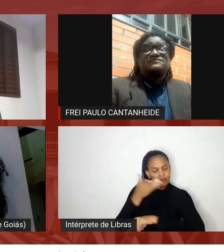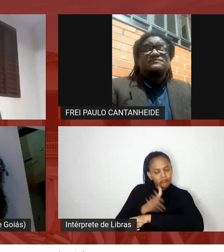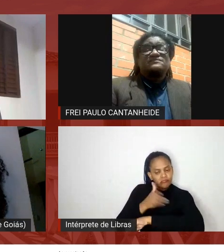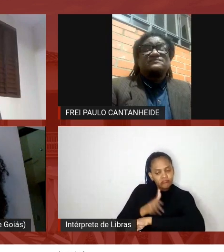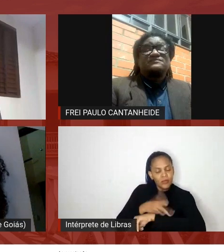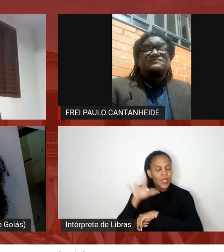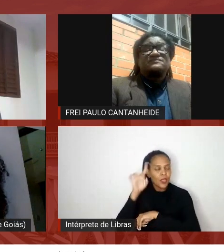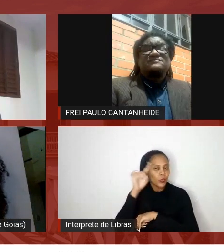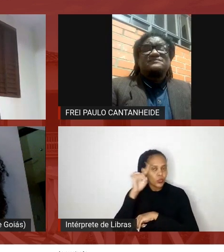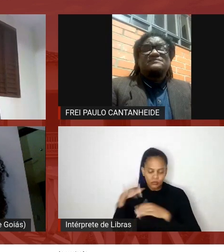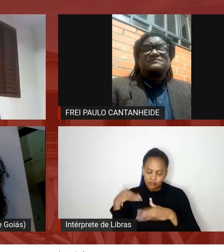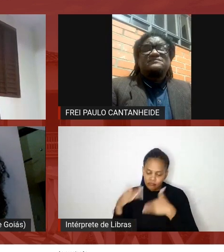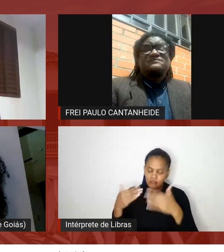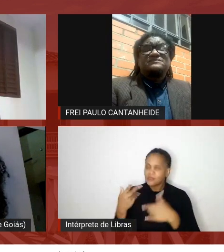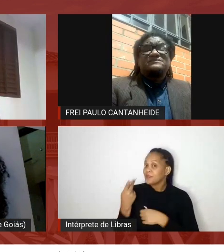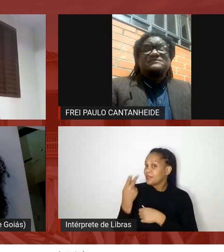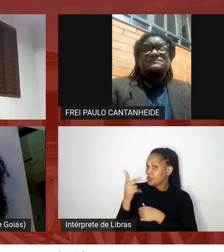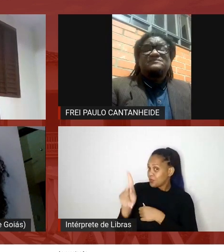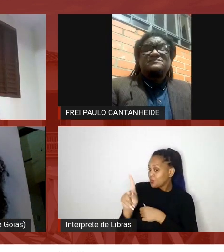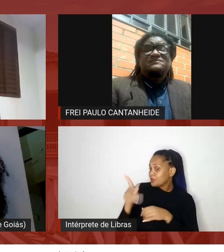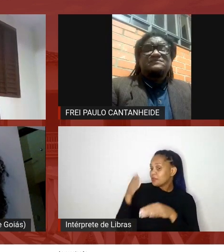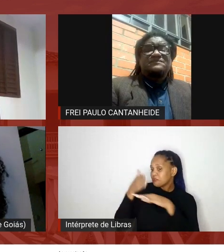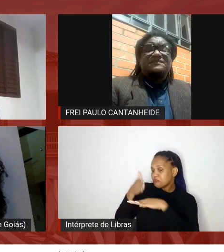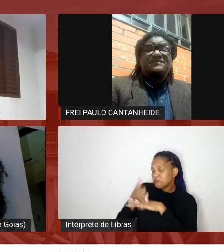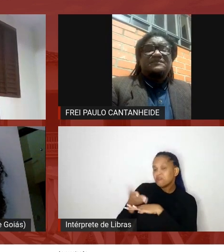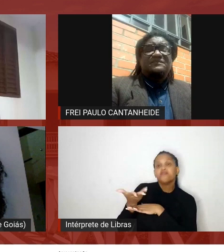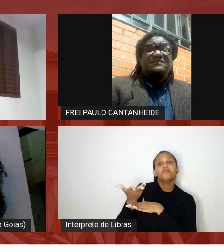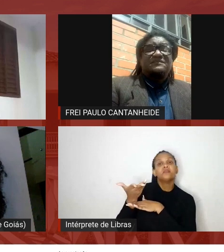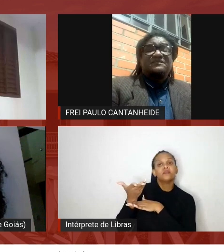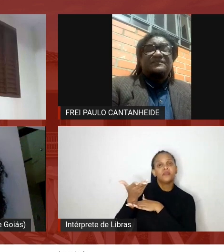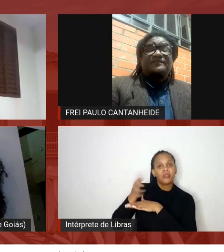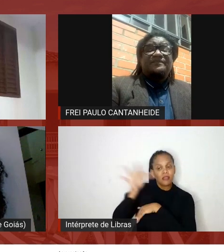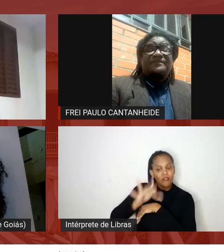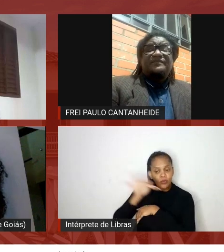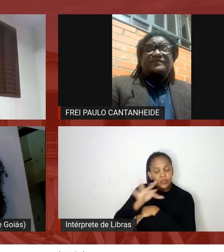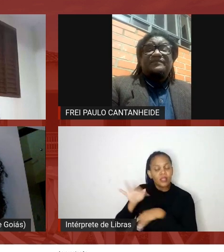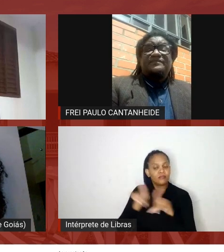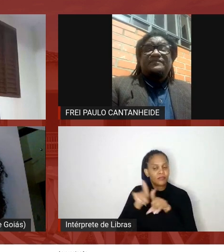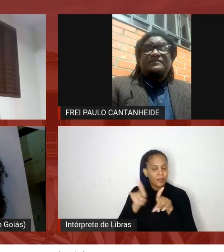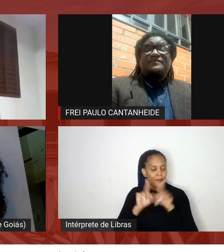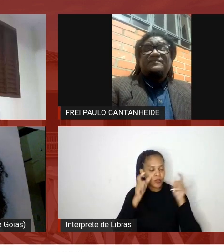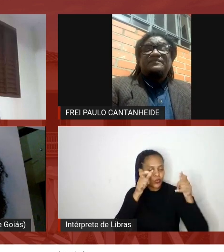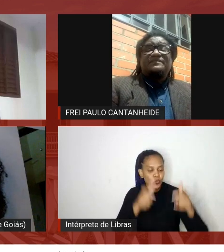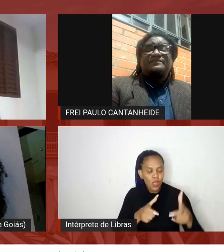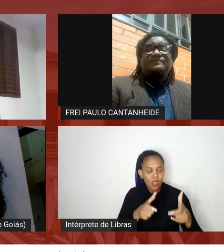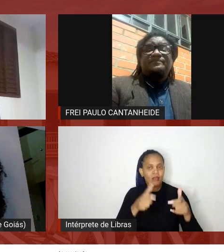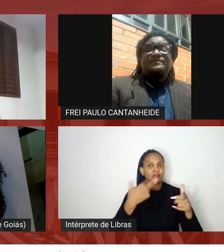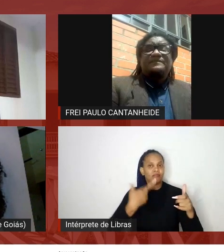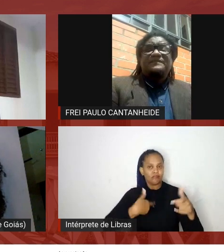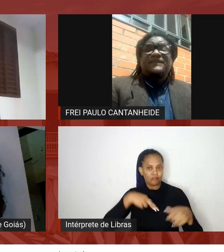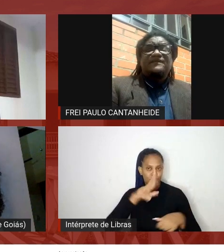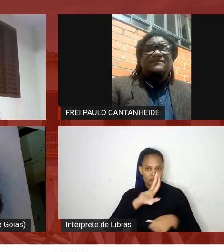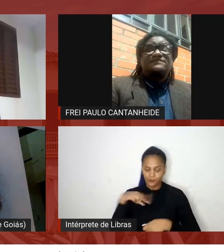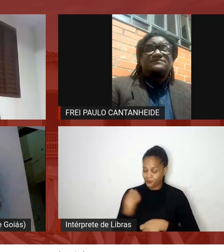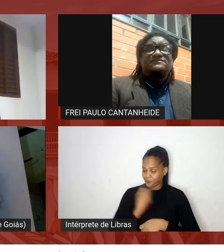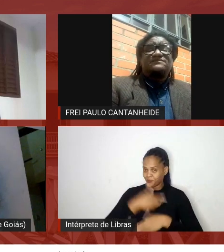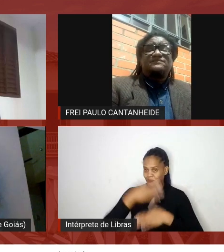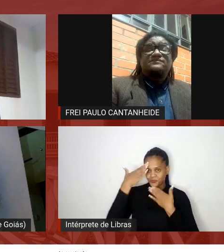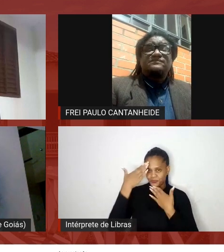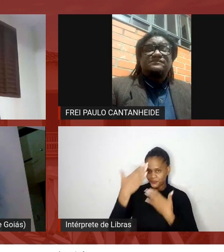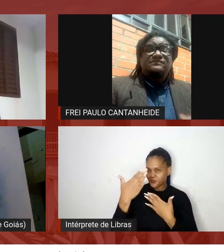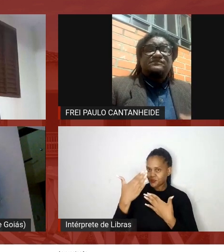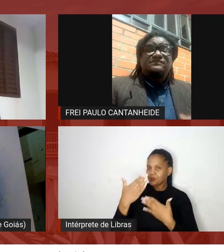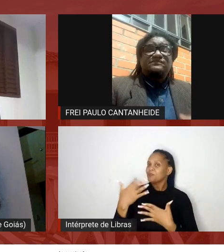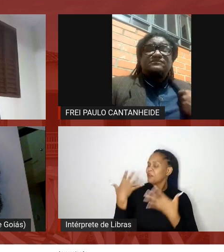suas ações seja na universidade seja no contexto religioso então a gente que agradece muito e a gente cumprimenta aqui também o